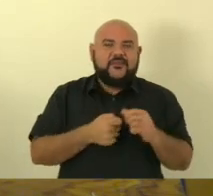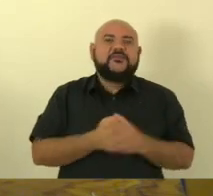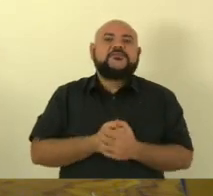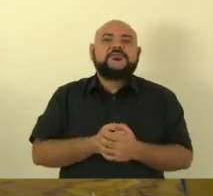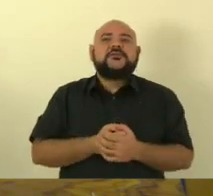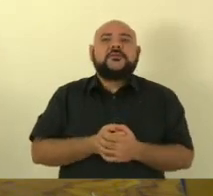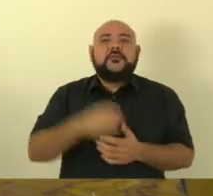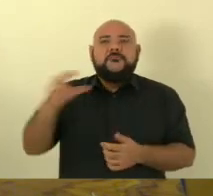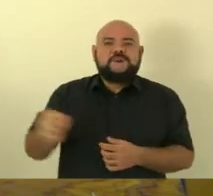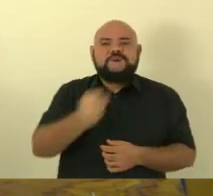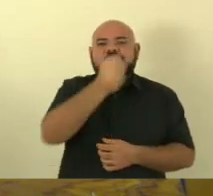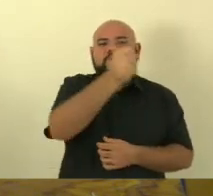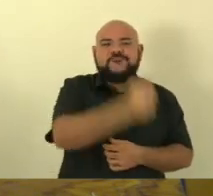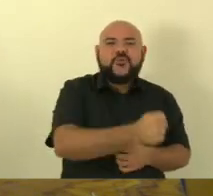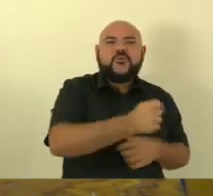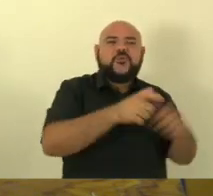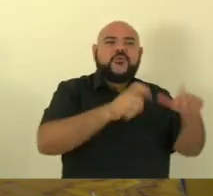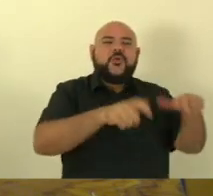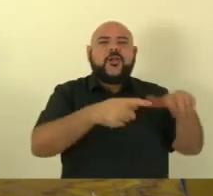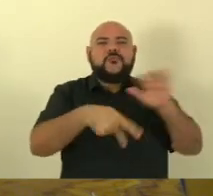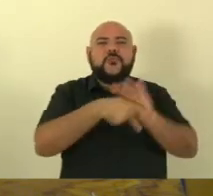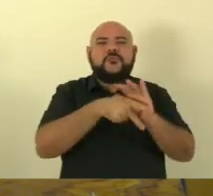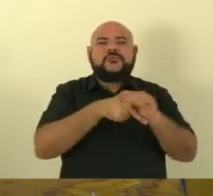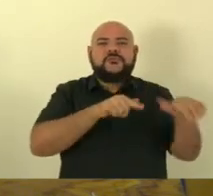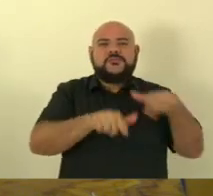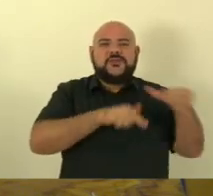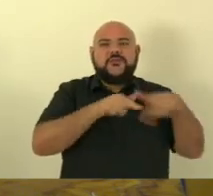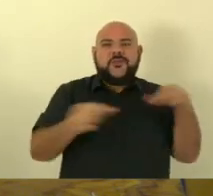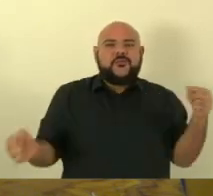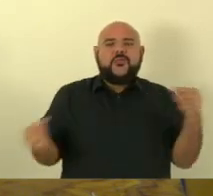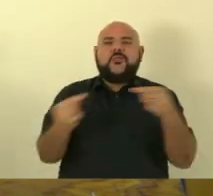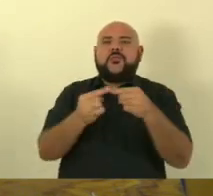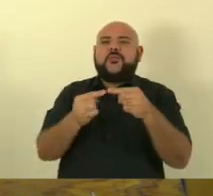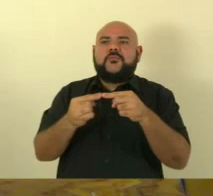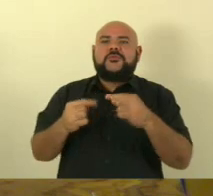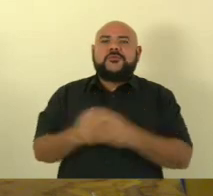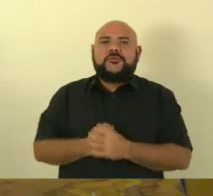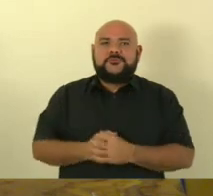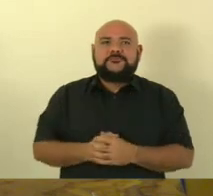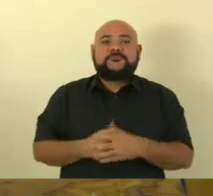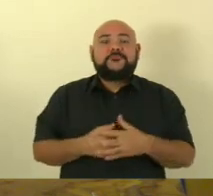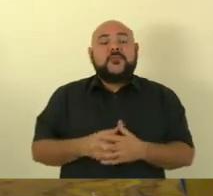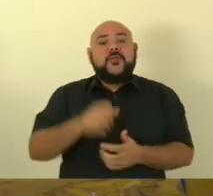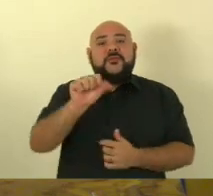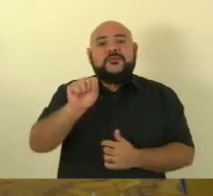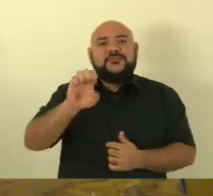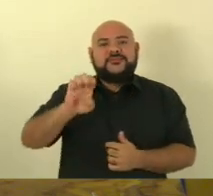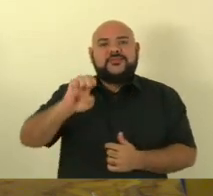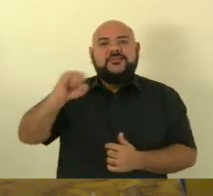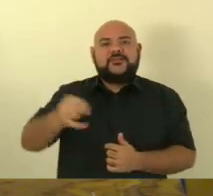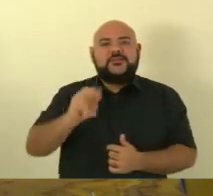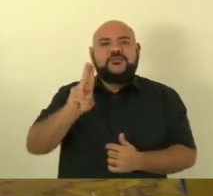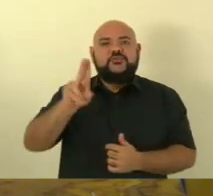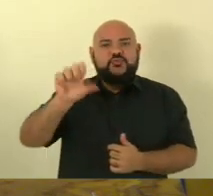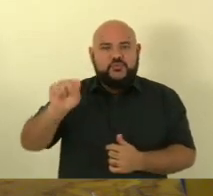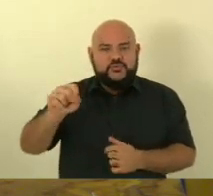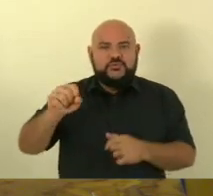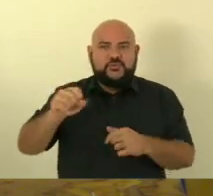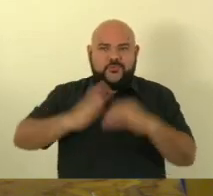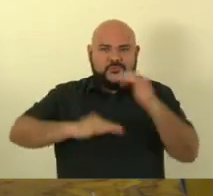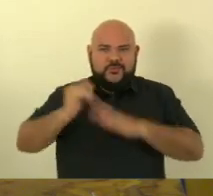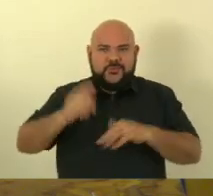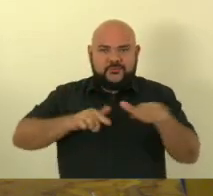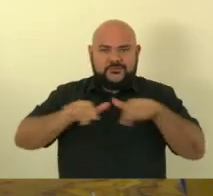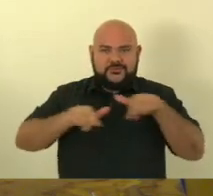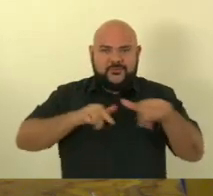com suas atividades nossos servidores da Seju são bravos e enfrentam esse sistema penitenciário lotado